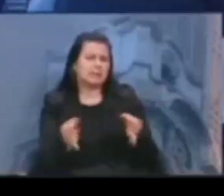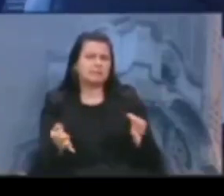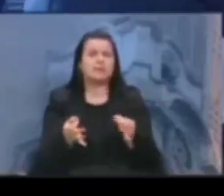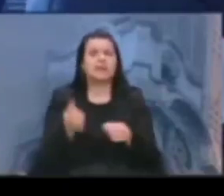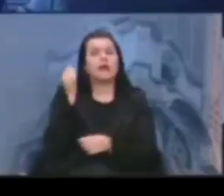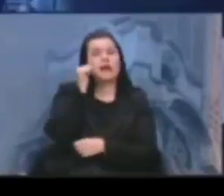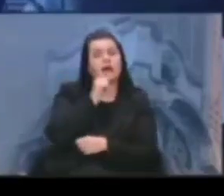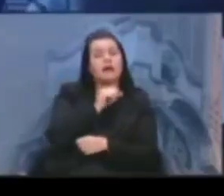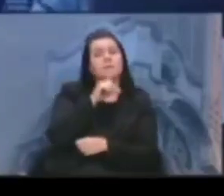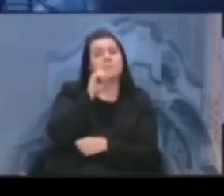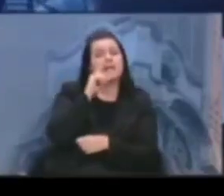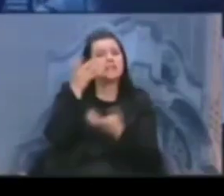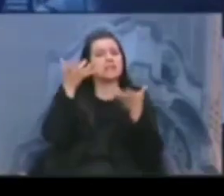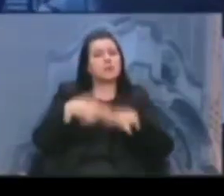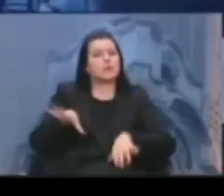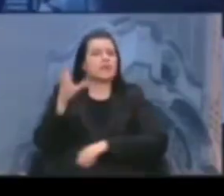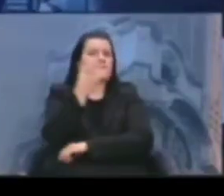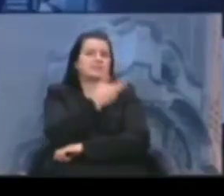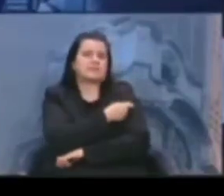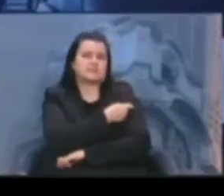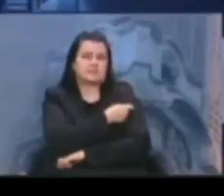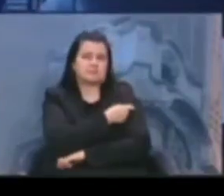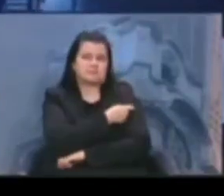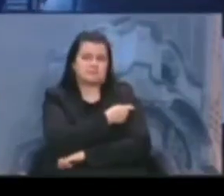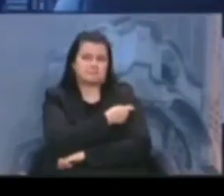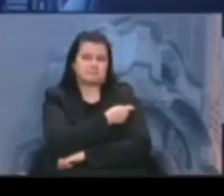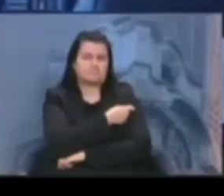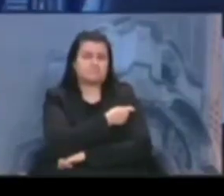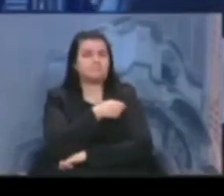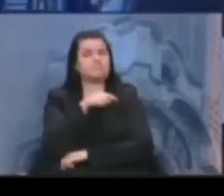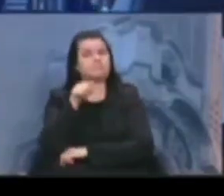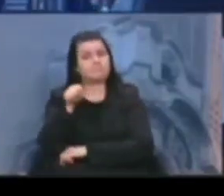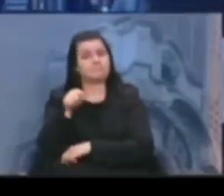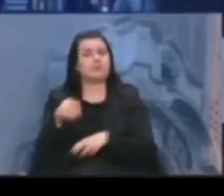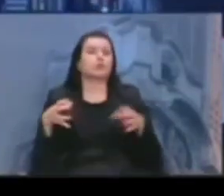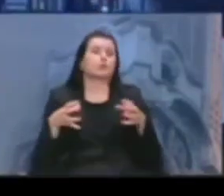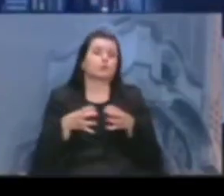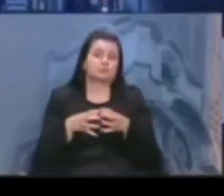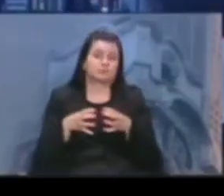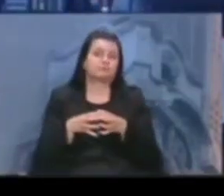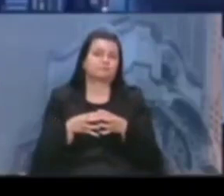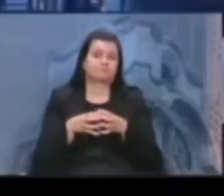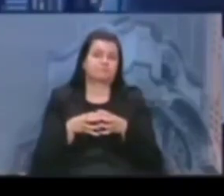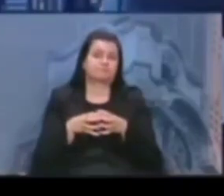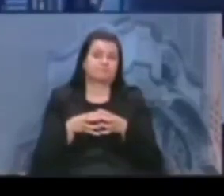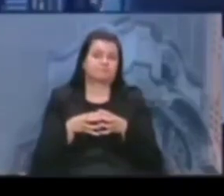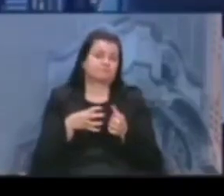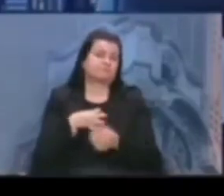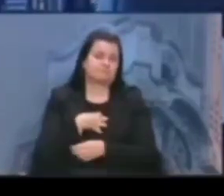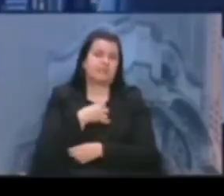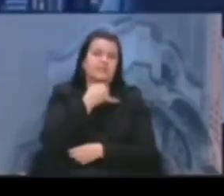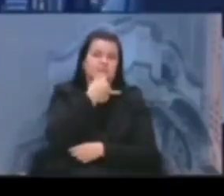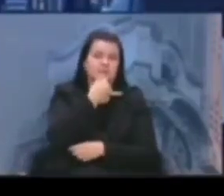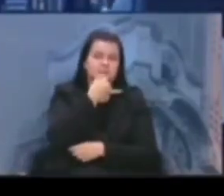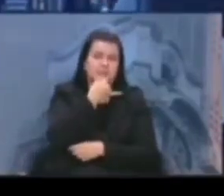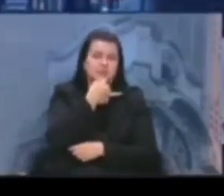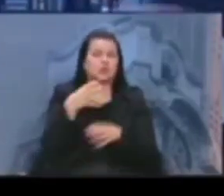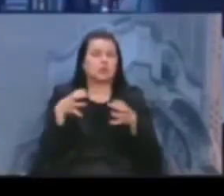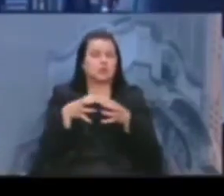cogitar de não se vacinar. E é com esse grupo que, infelizmente, o prefeito Sebastião Mello se alinha,